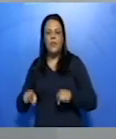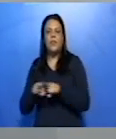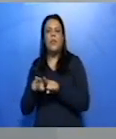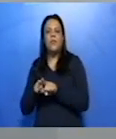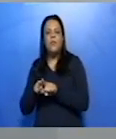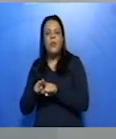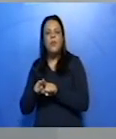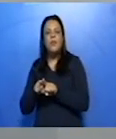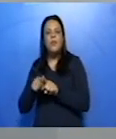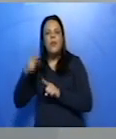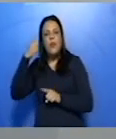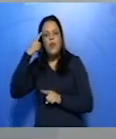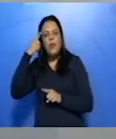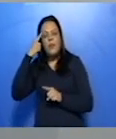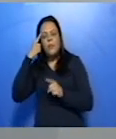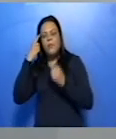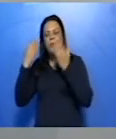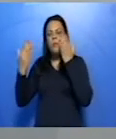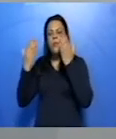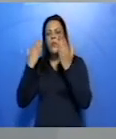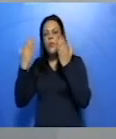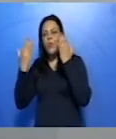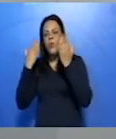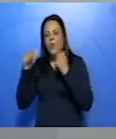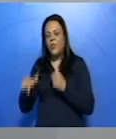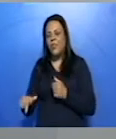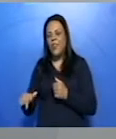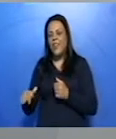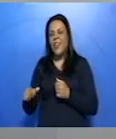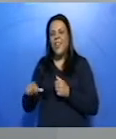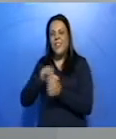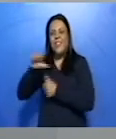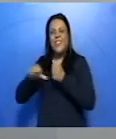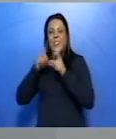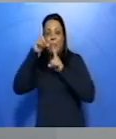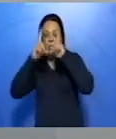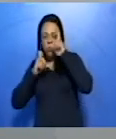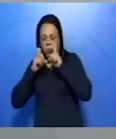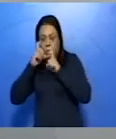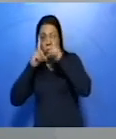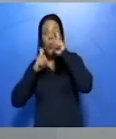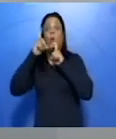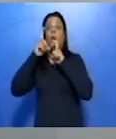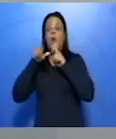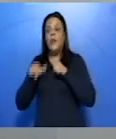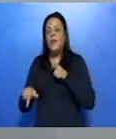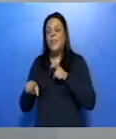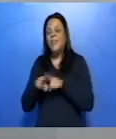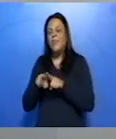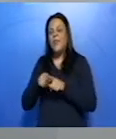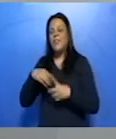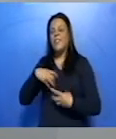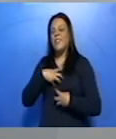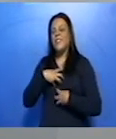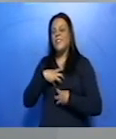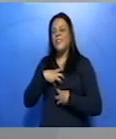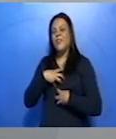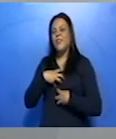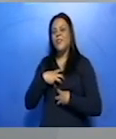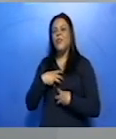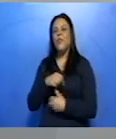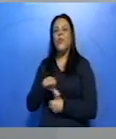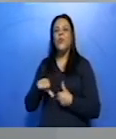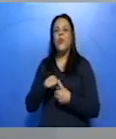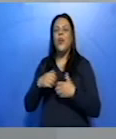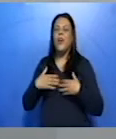Ele muda a própria fisionomia, mas também ele vê mudanças no exterior. Ele fala que está